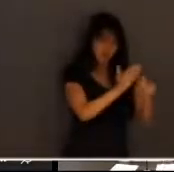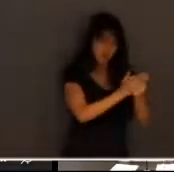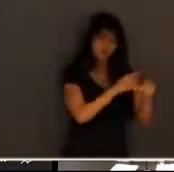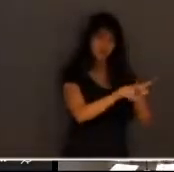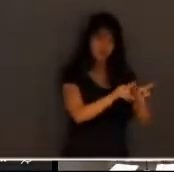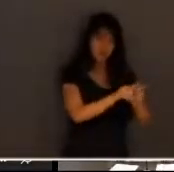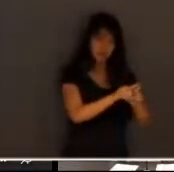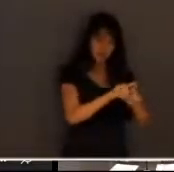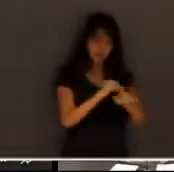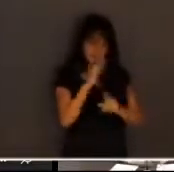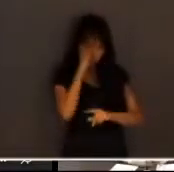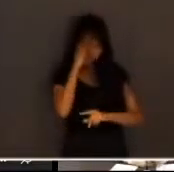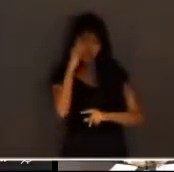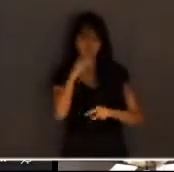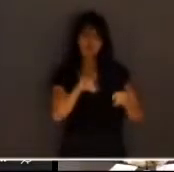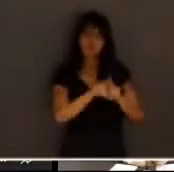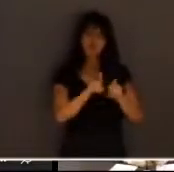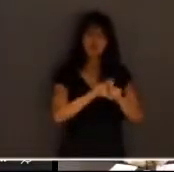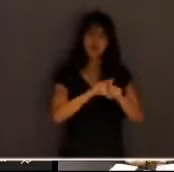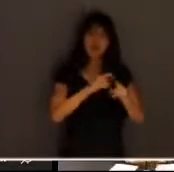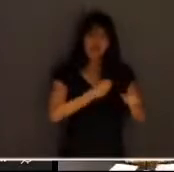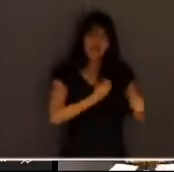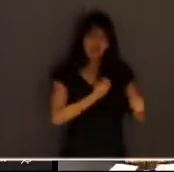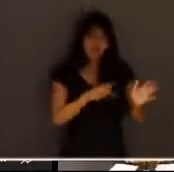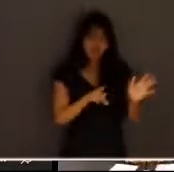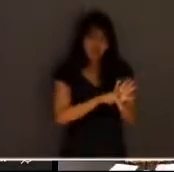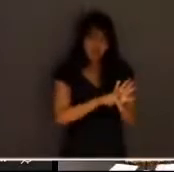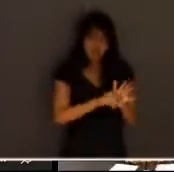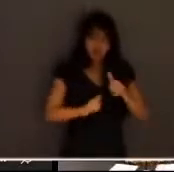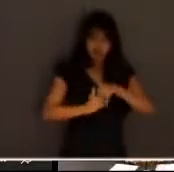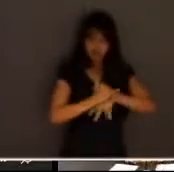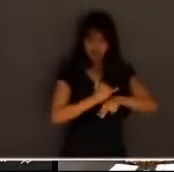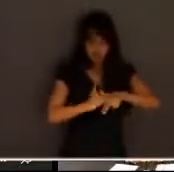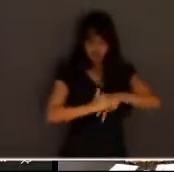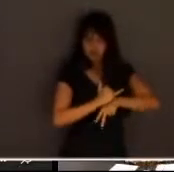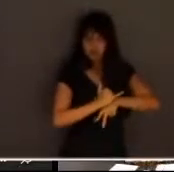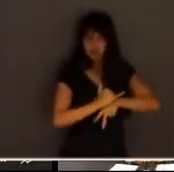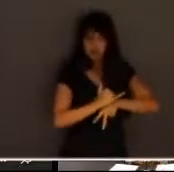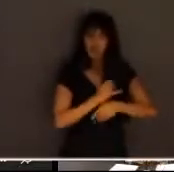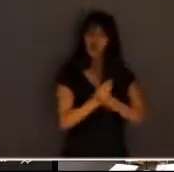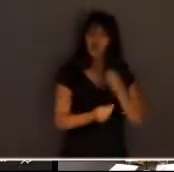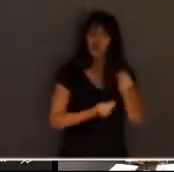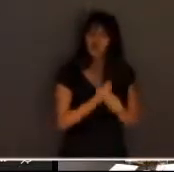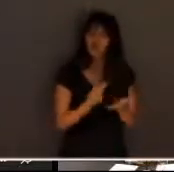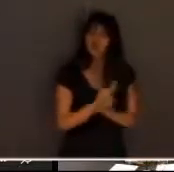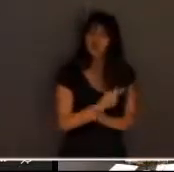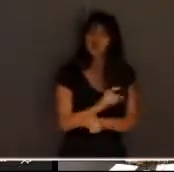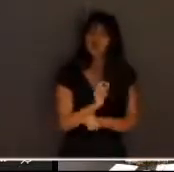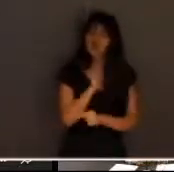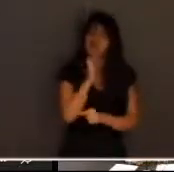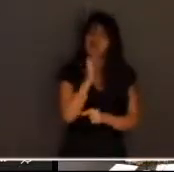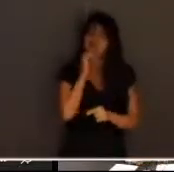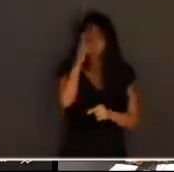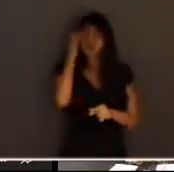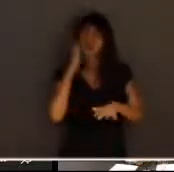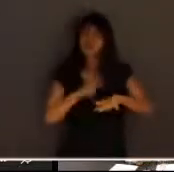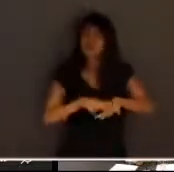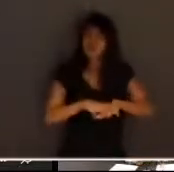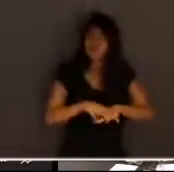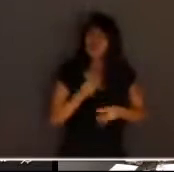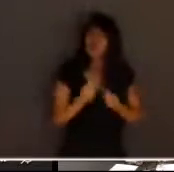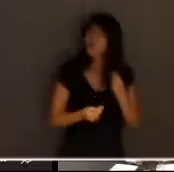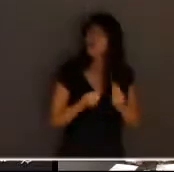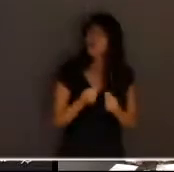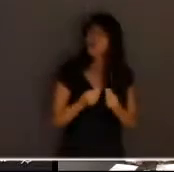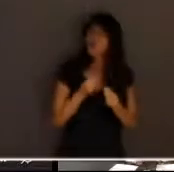biografia da vítima quem que era a vítima qual foi aquele custo da orfandade da viúvez do desfalque daquela vida